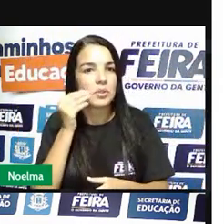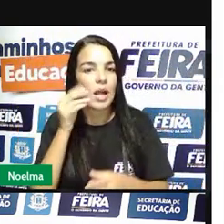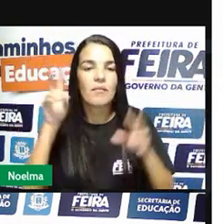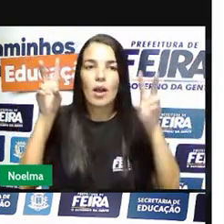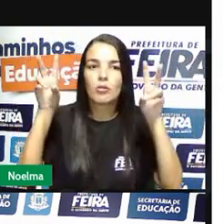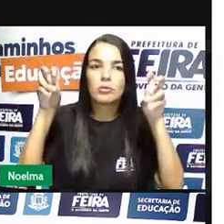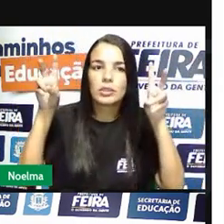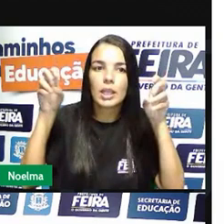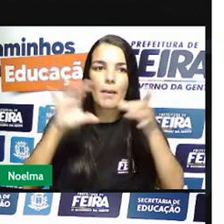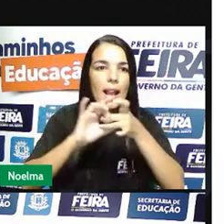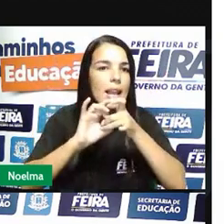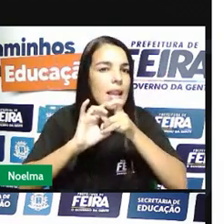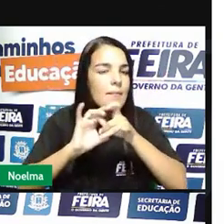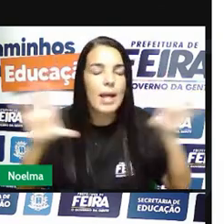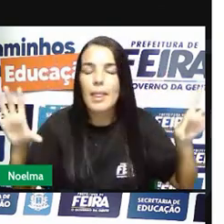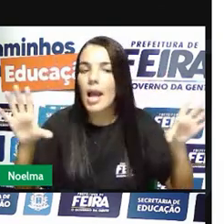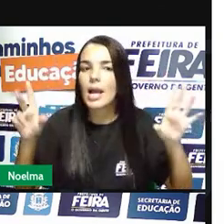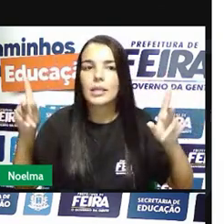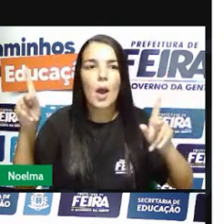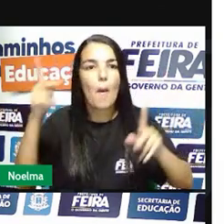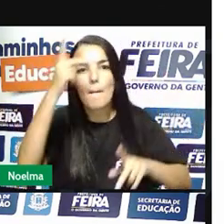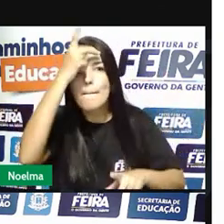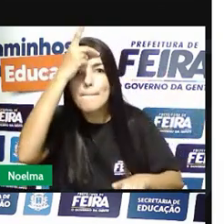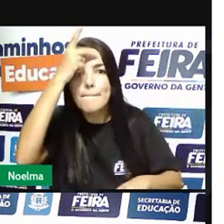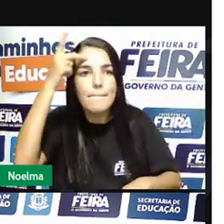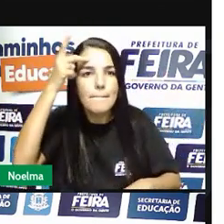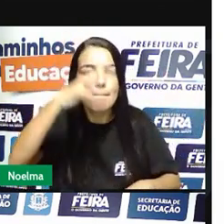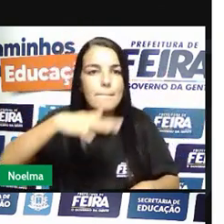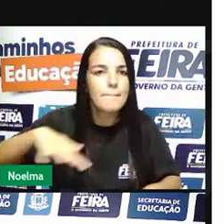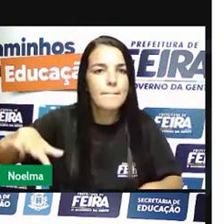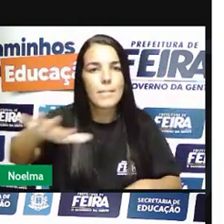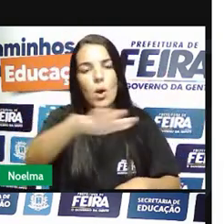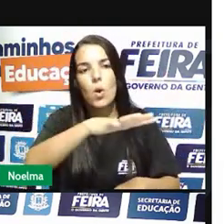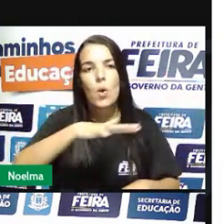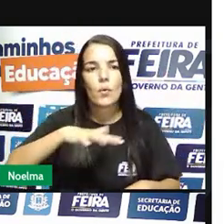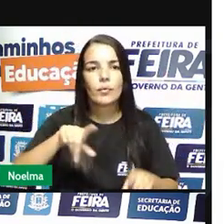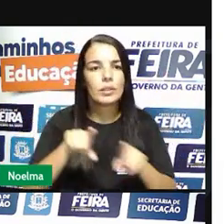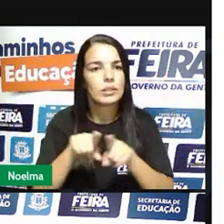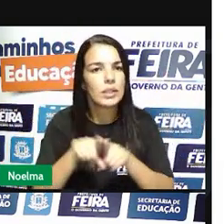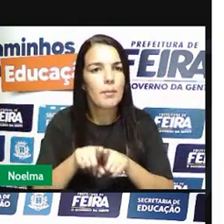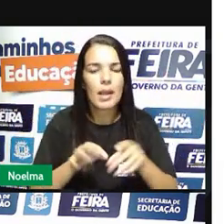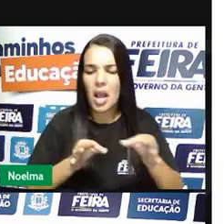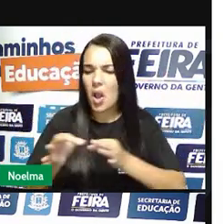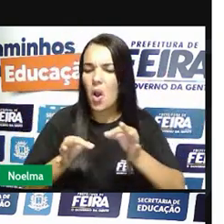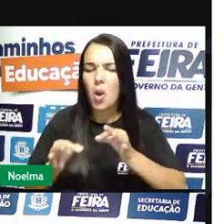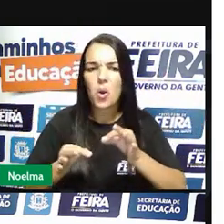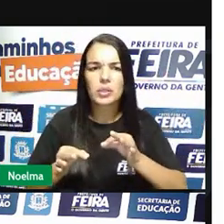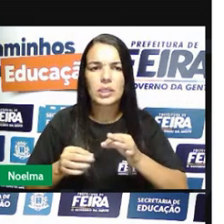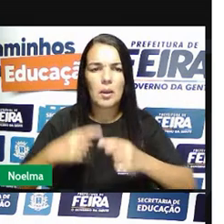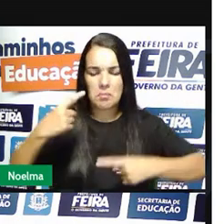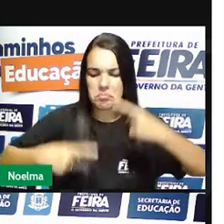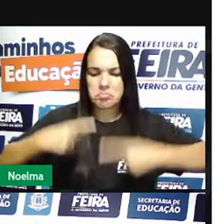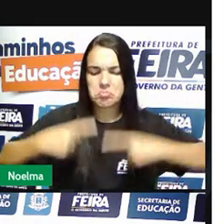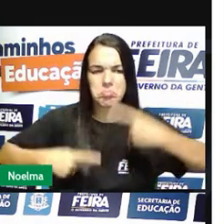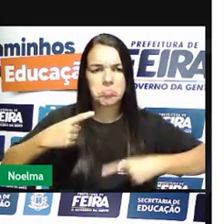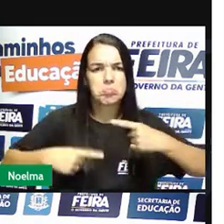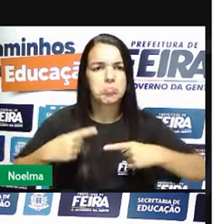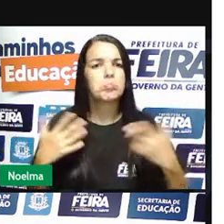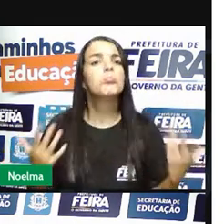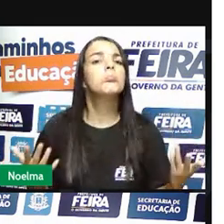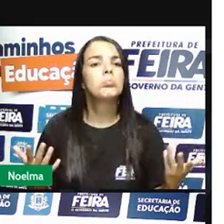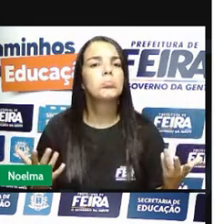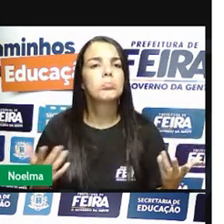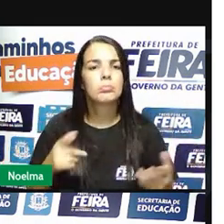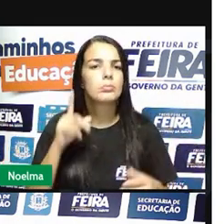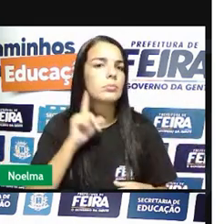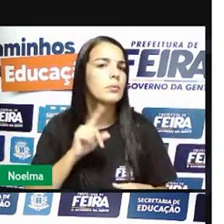como liberdade para os povos e passaram a questionar a ordem política vigente aí que circulava pela